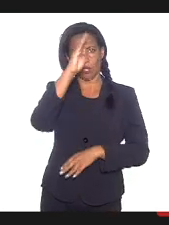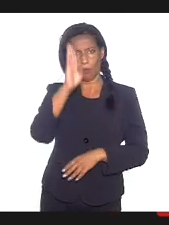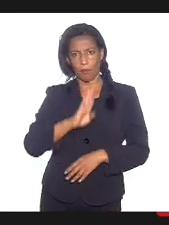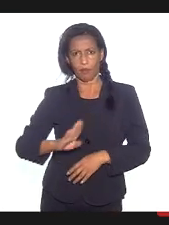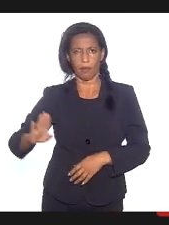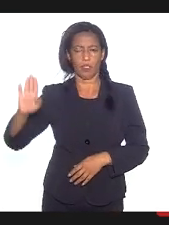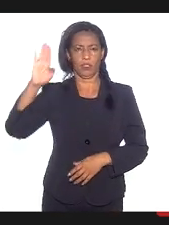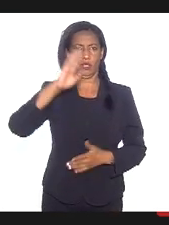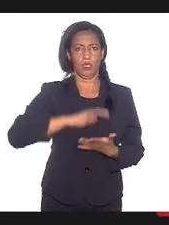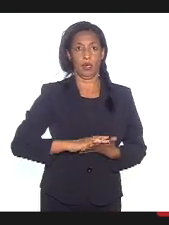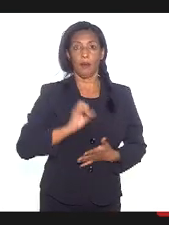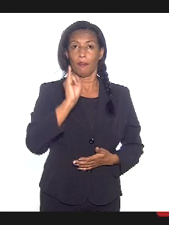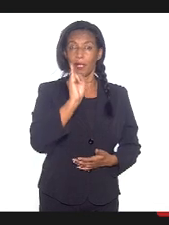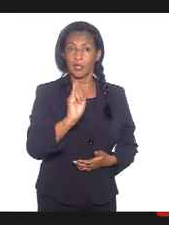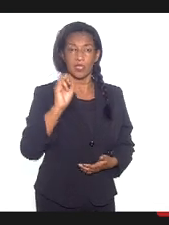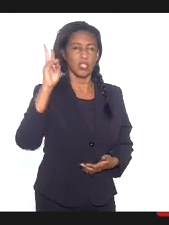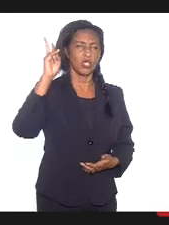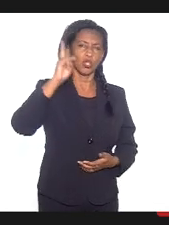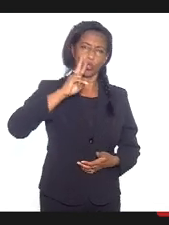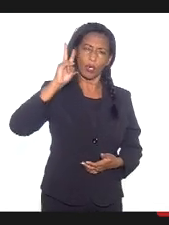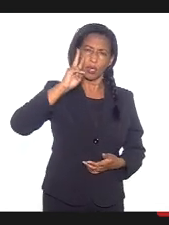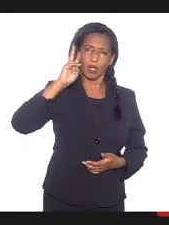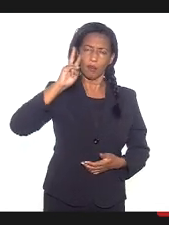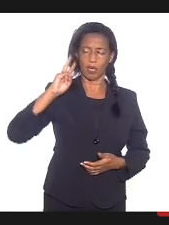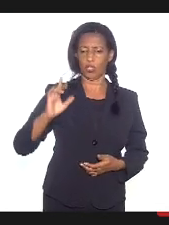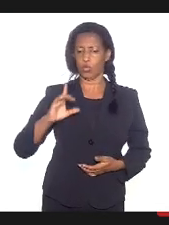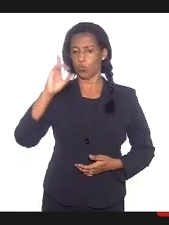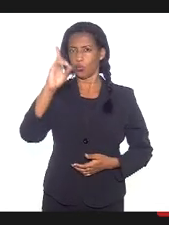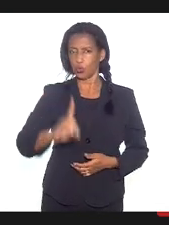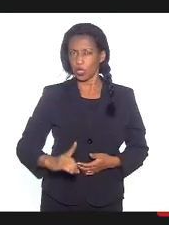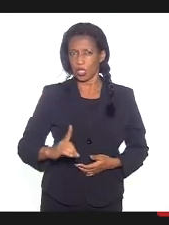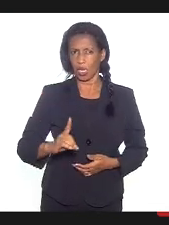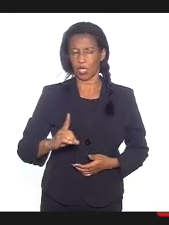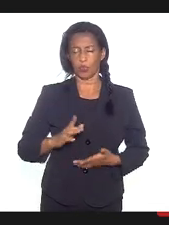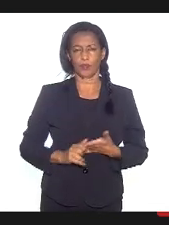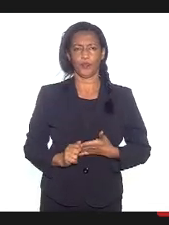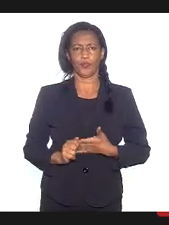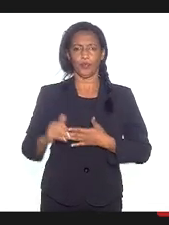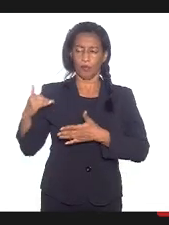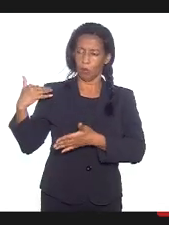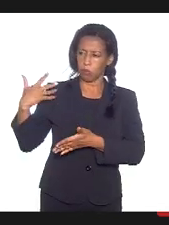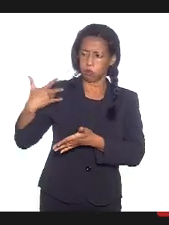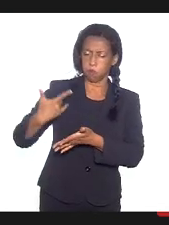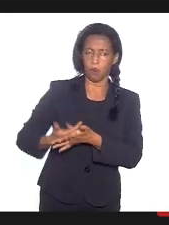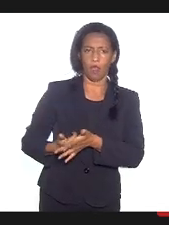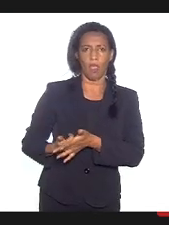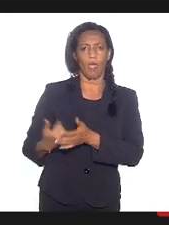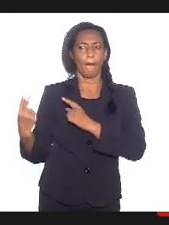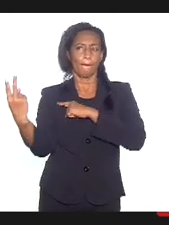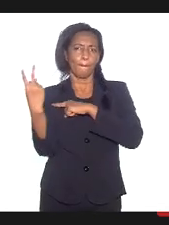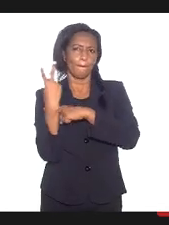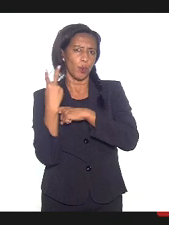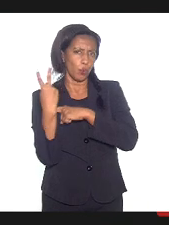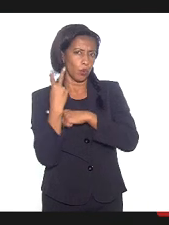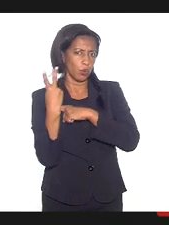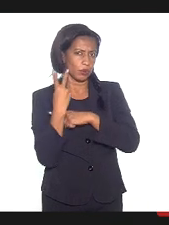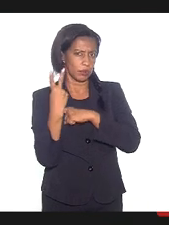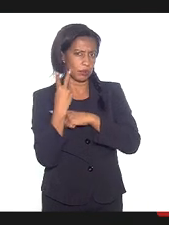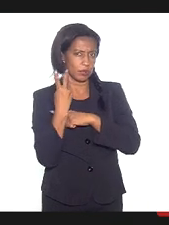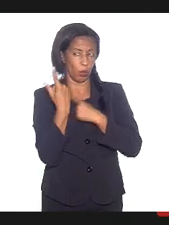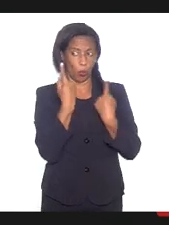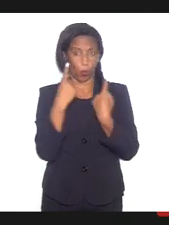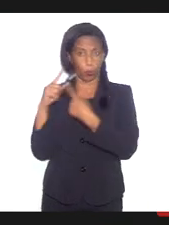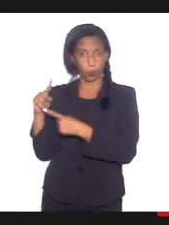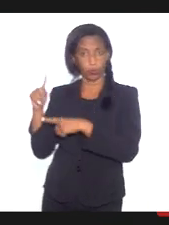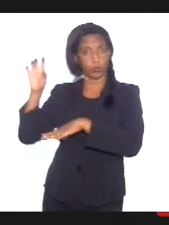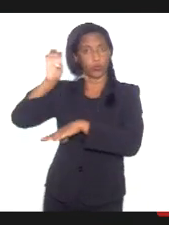se historicamente o direito à liberdade religiosa era um direito de proteção do indivíduo religioso contra o Estado